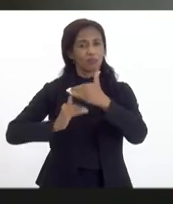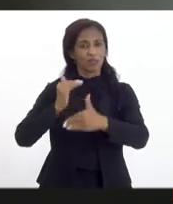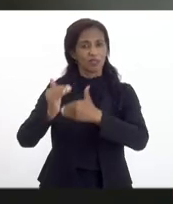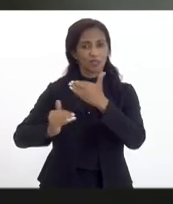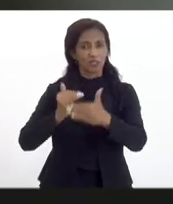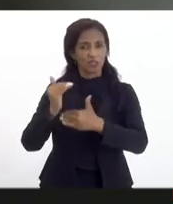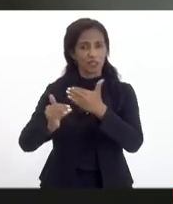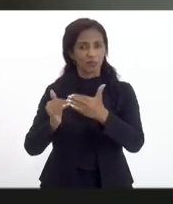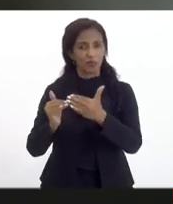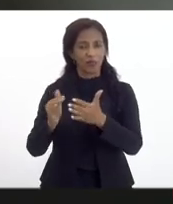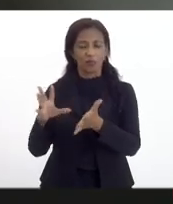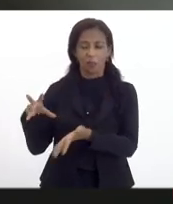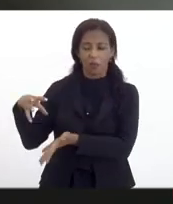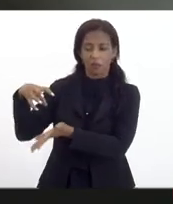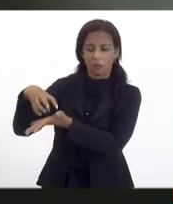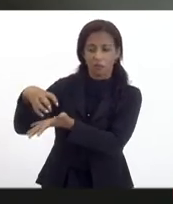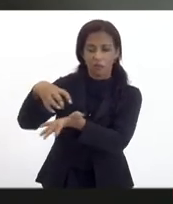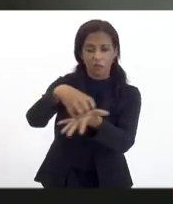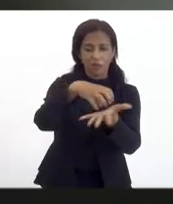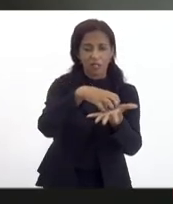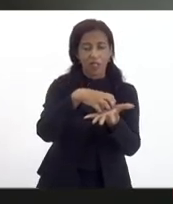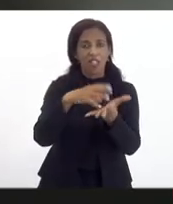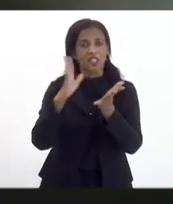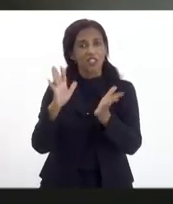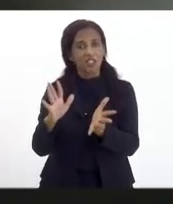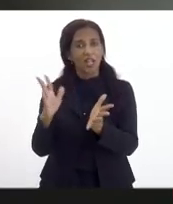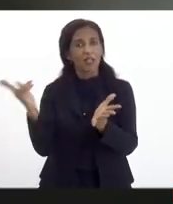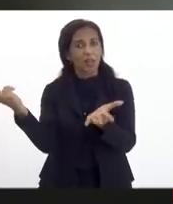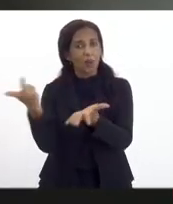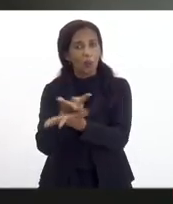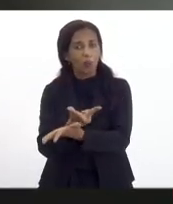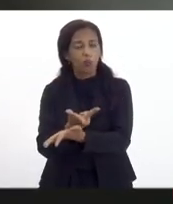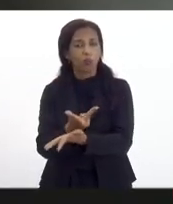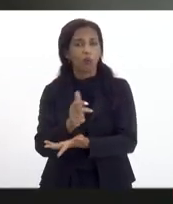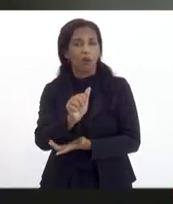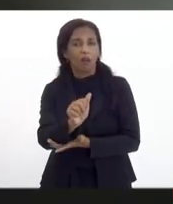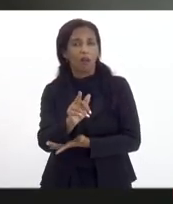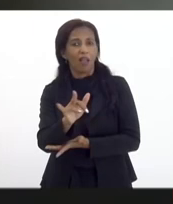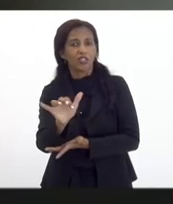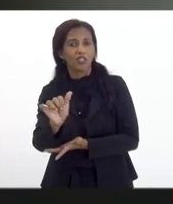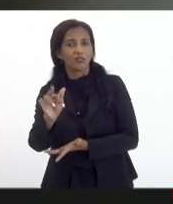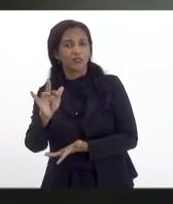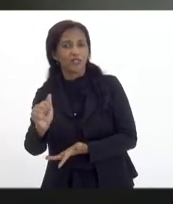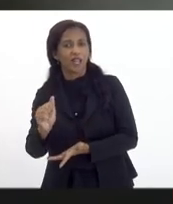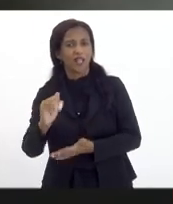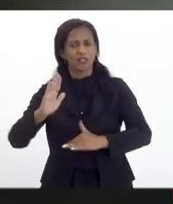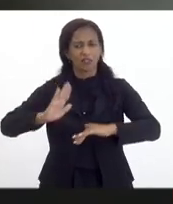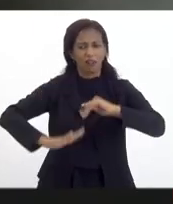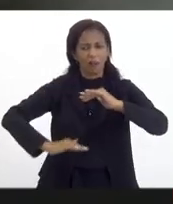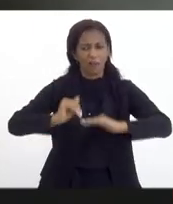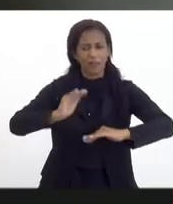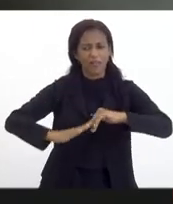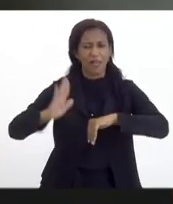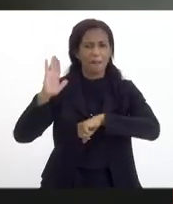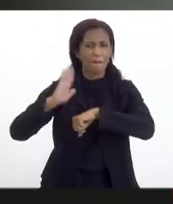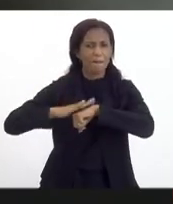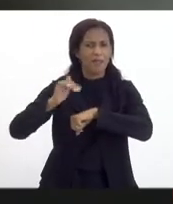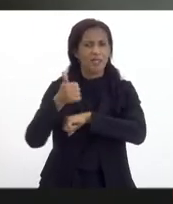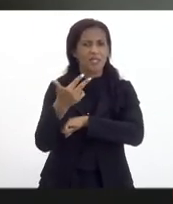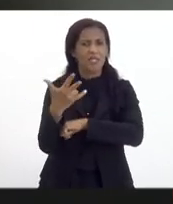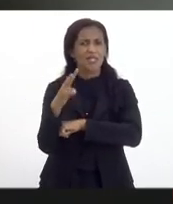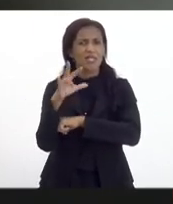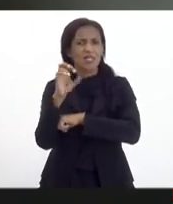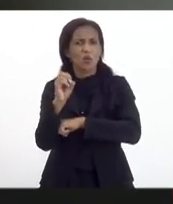fornecedores locais. Ou seja, são atividades que já estão acontecendo, com previsão de capacitar, presidente, mais de 150 mil